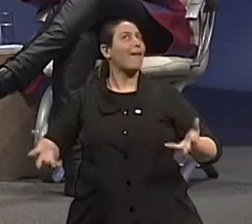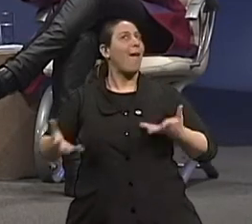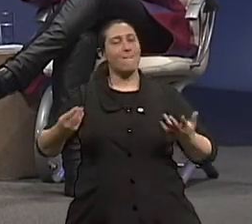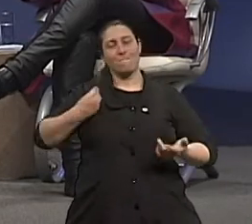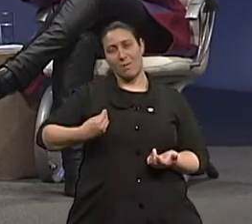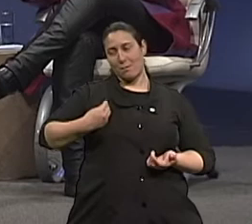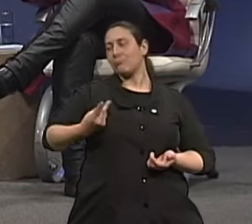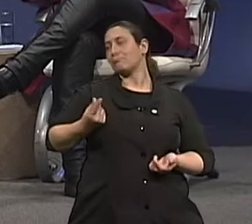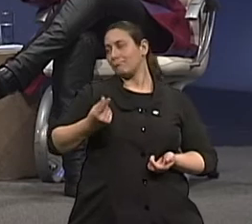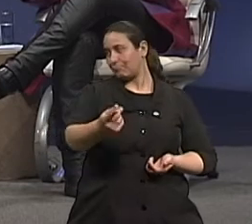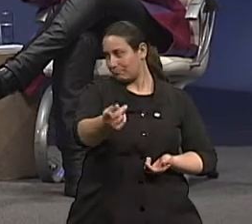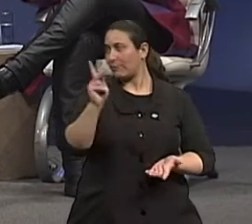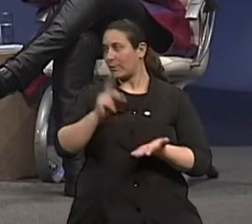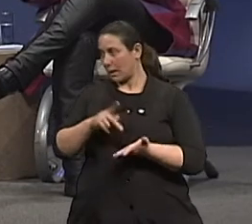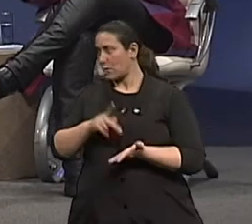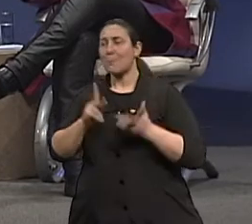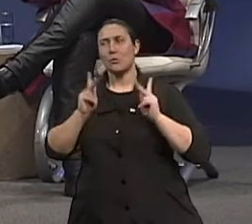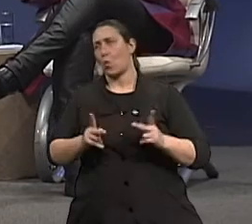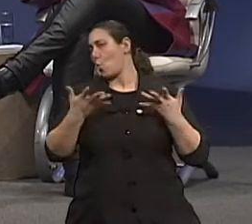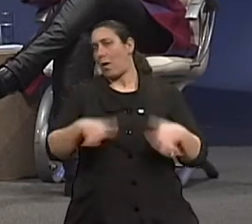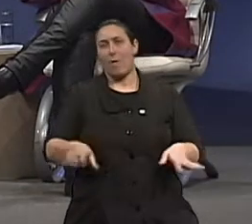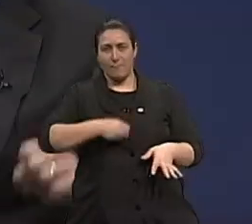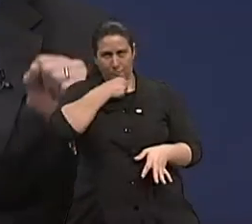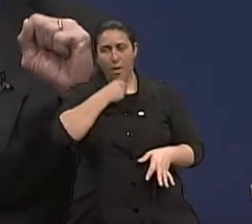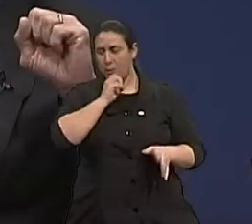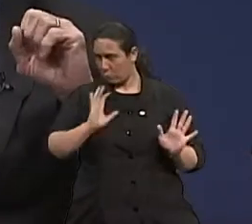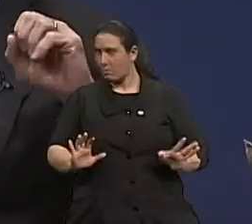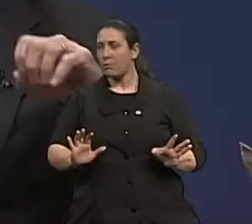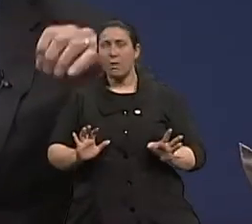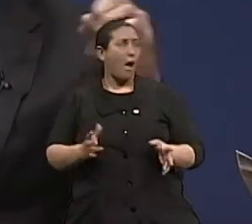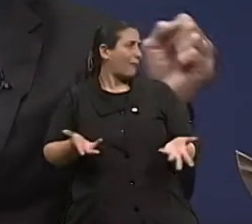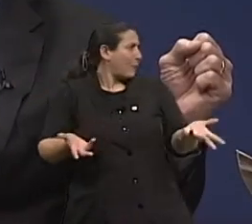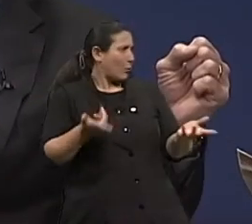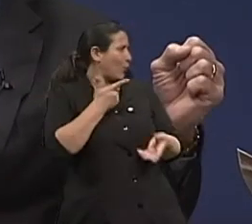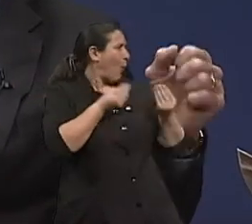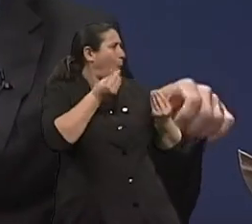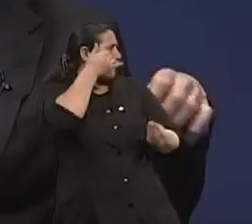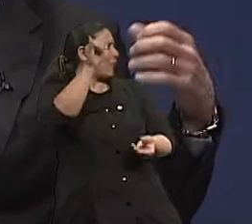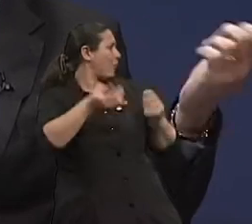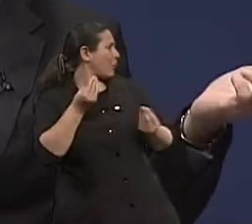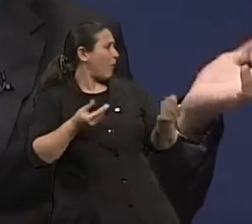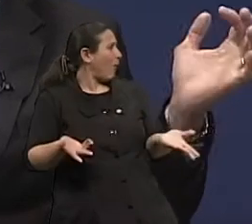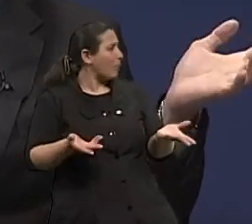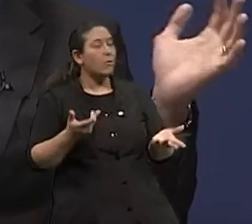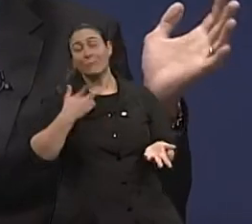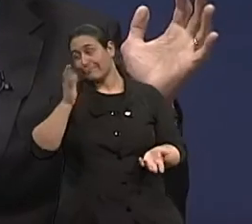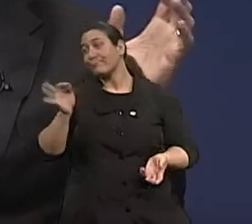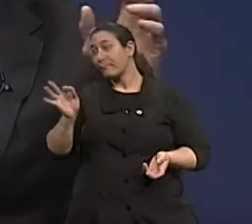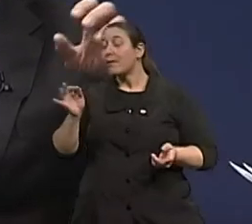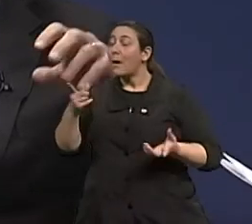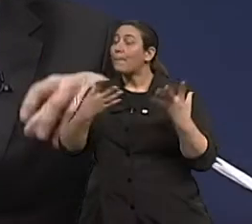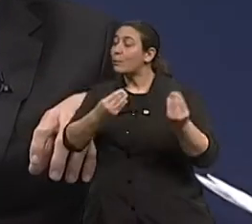longa. Ninguém quer ficar velho. Aí não tem como. Aí não tem como. E aí é procura, às vezes, por